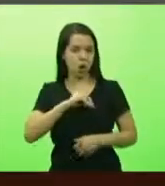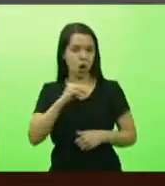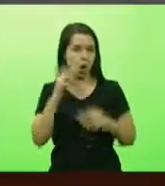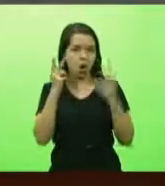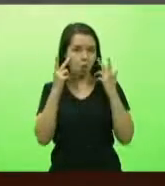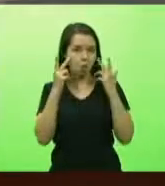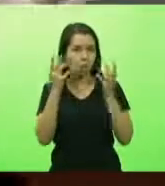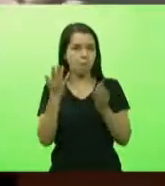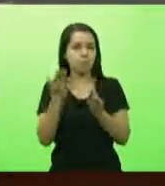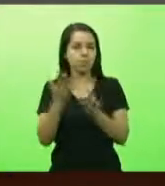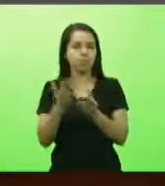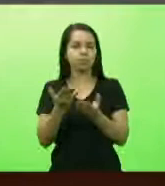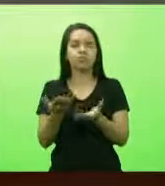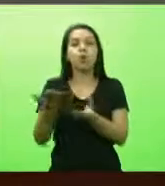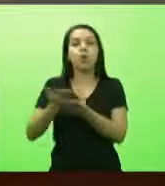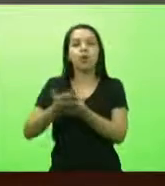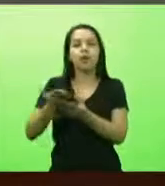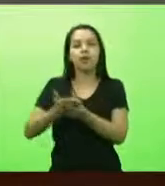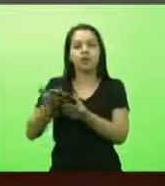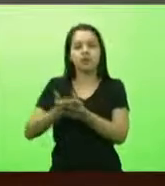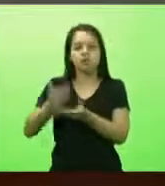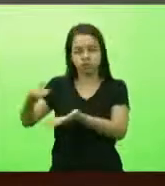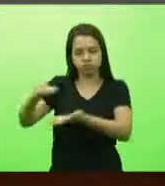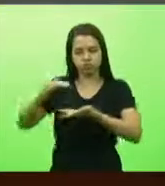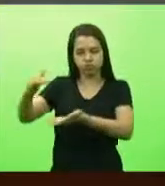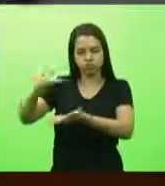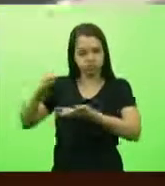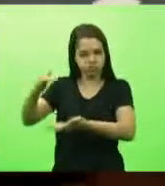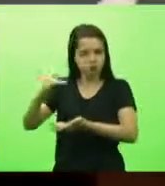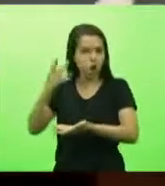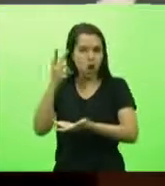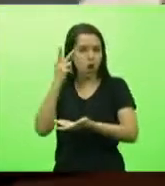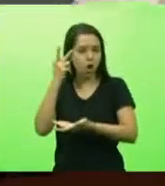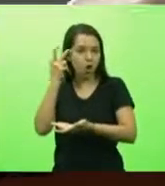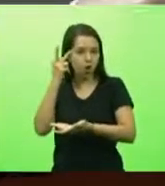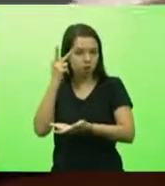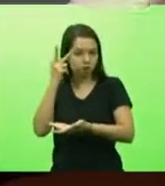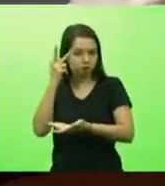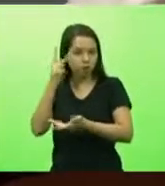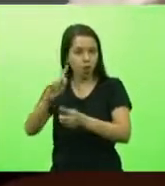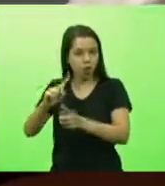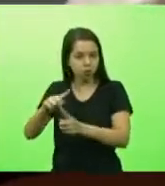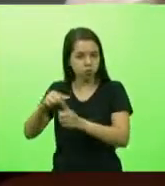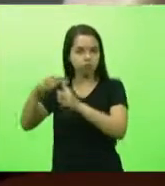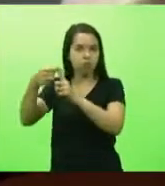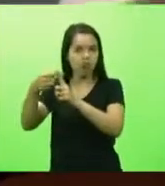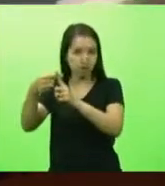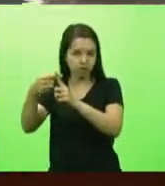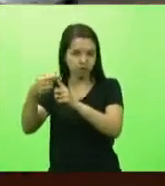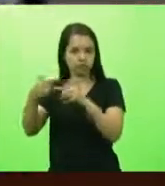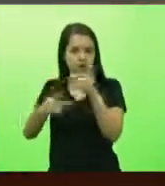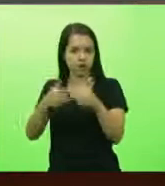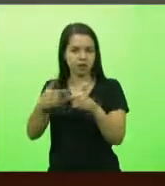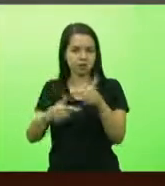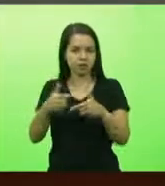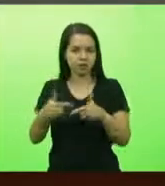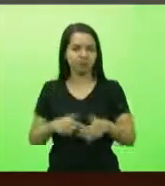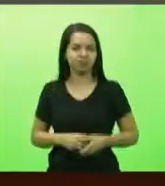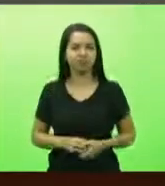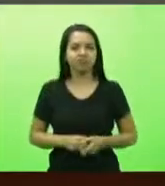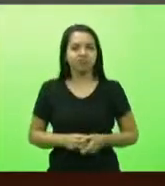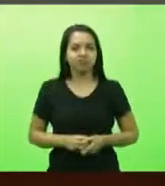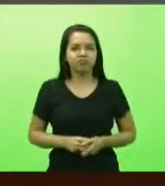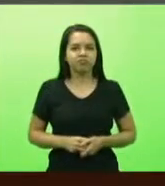processos das comissões, ou seja, é um plus de trabalho, mas os cinco